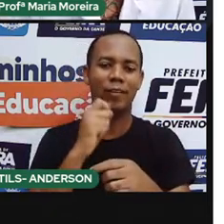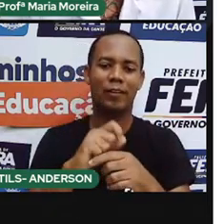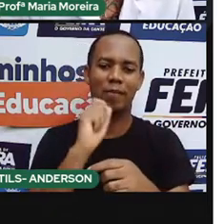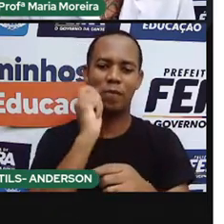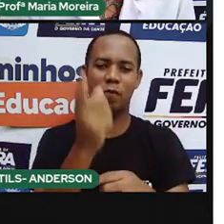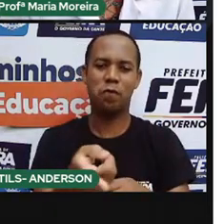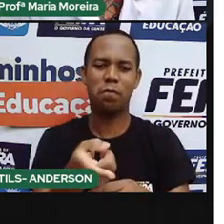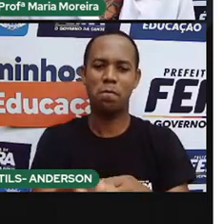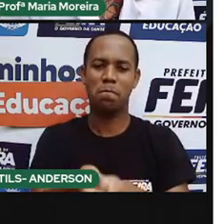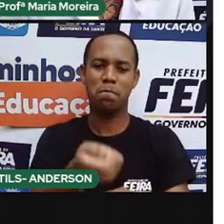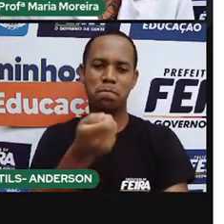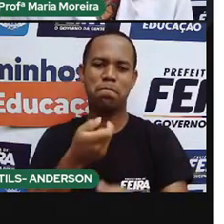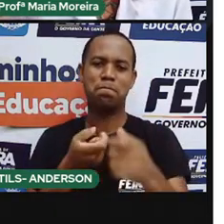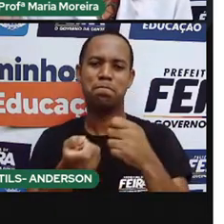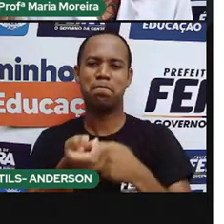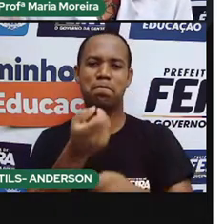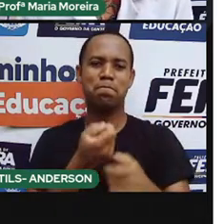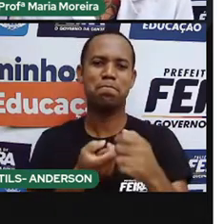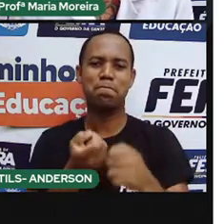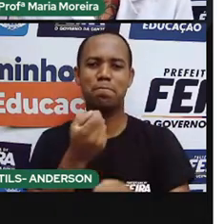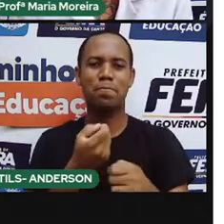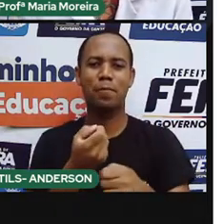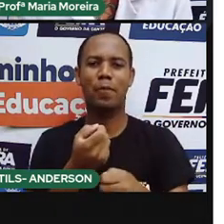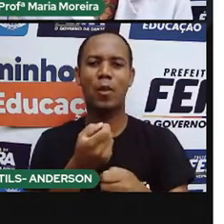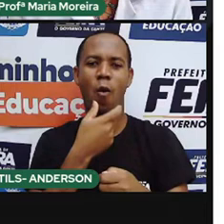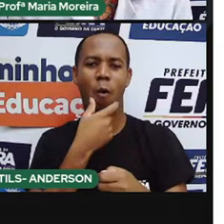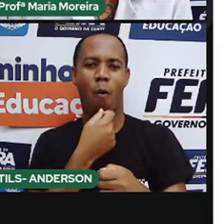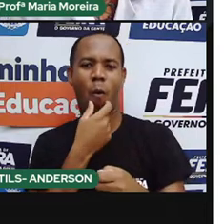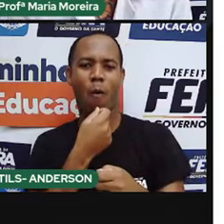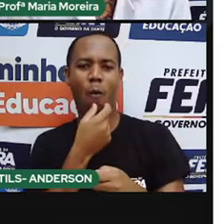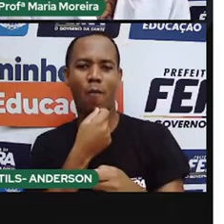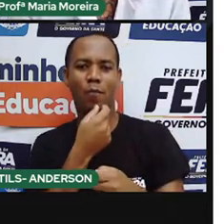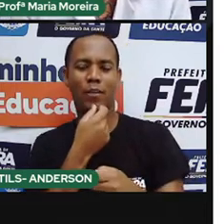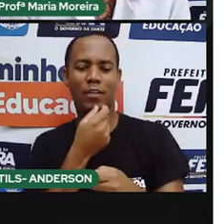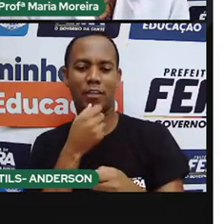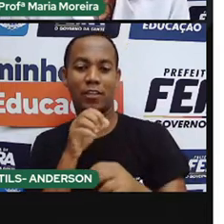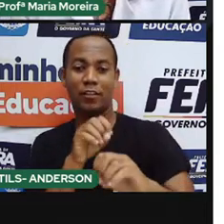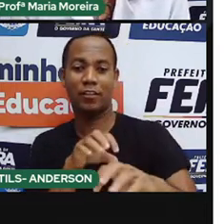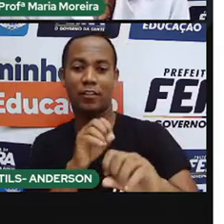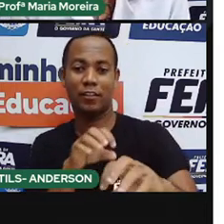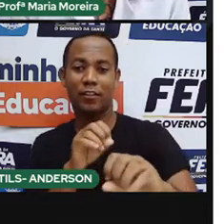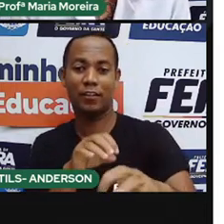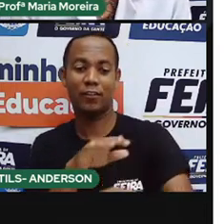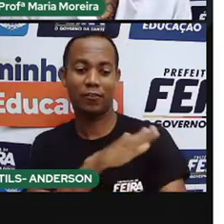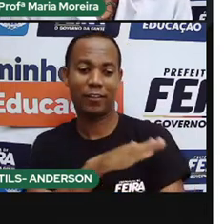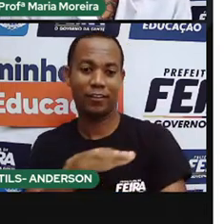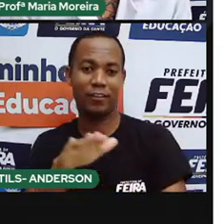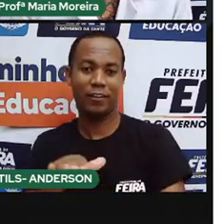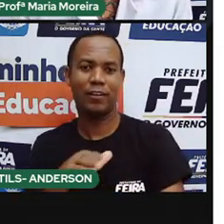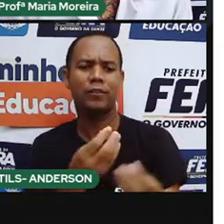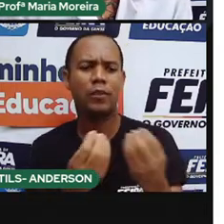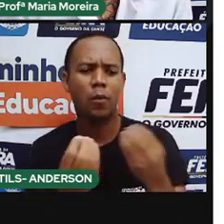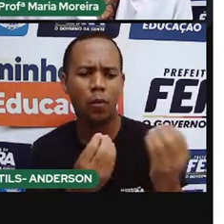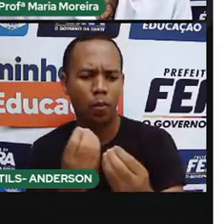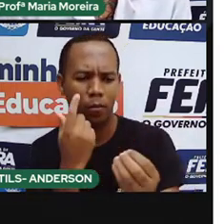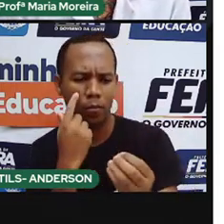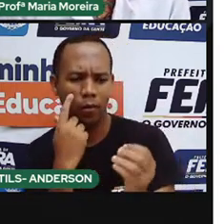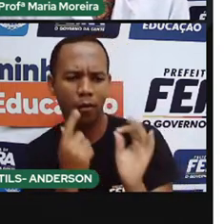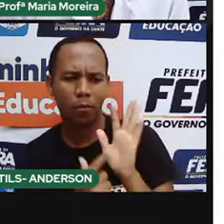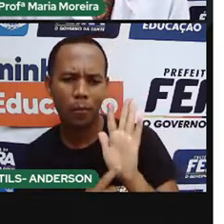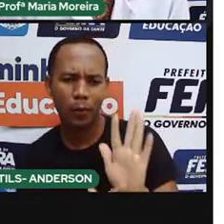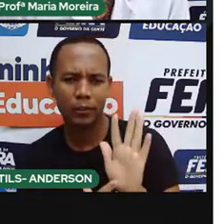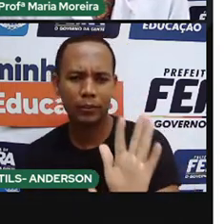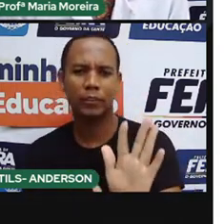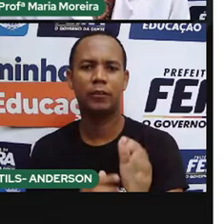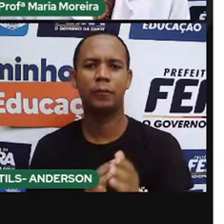rapaz adulto que provavelmente está ensinando uma criança para pescar, mostrando como é que se faz. E aí ele fala que da natureza,